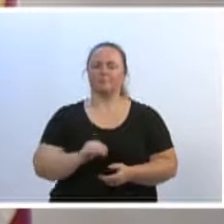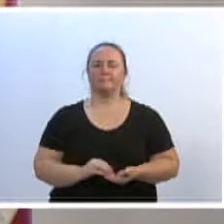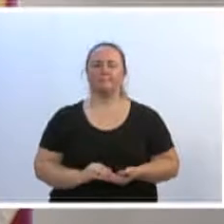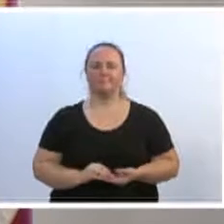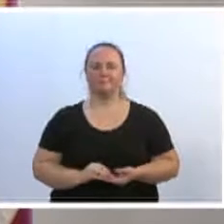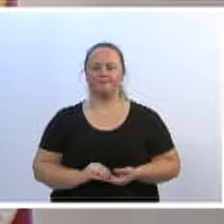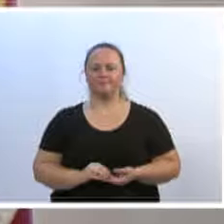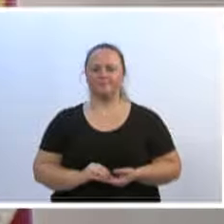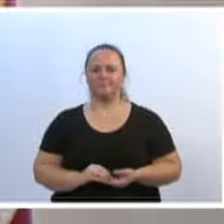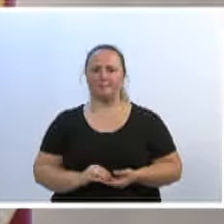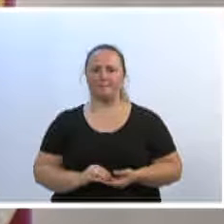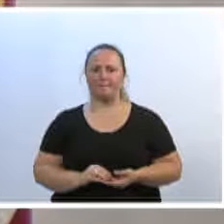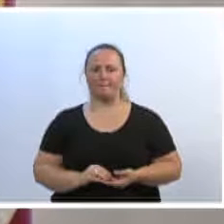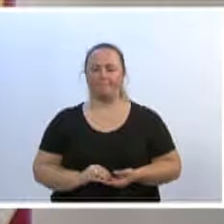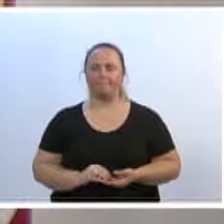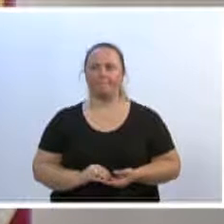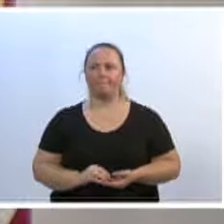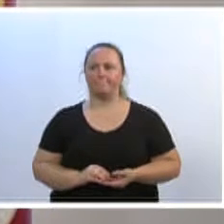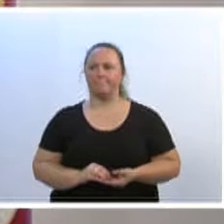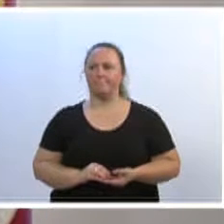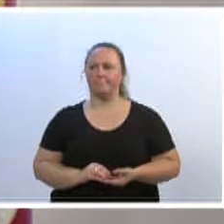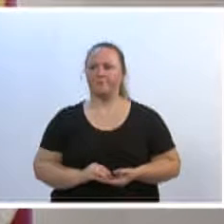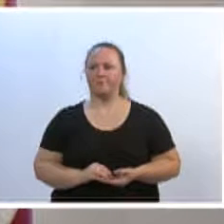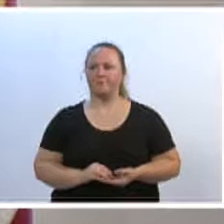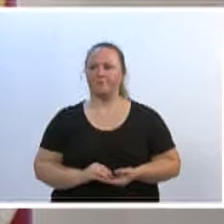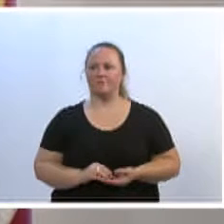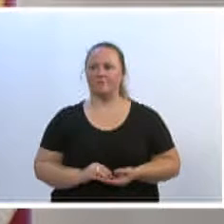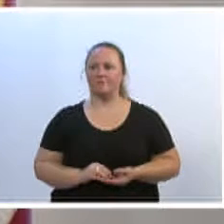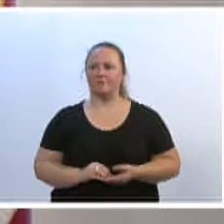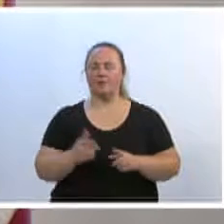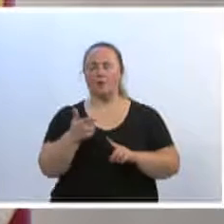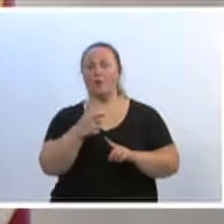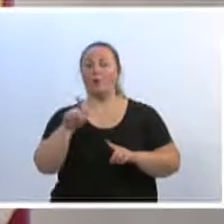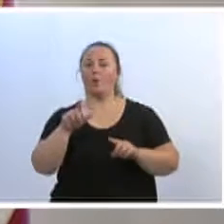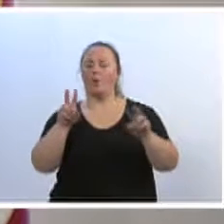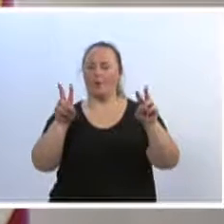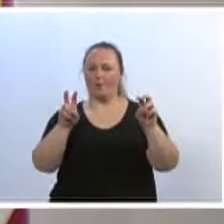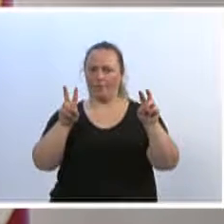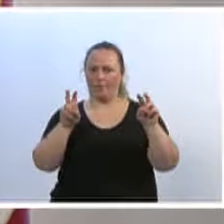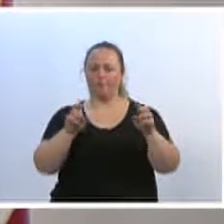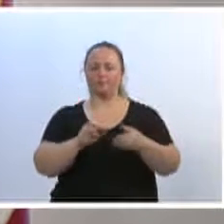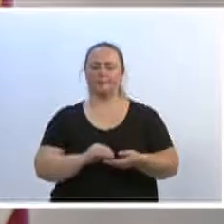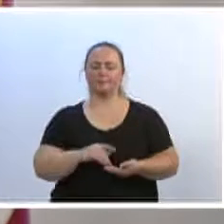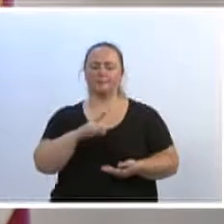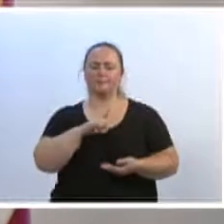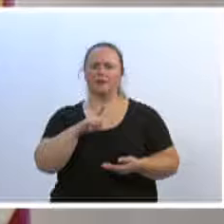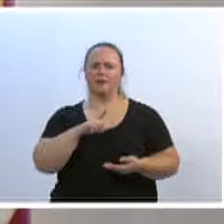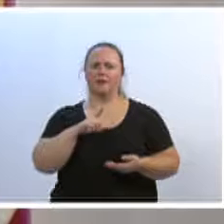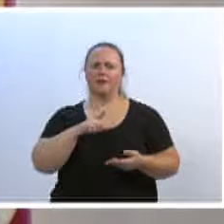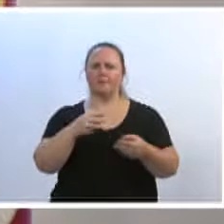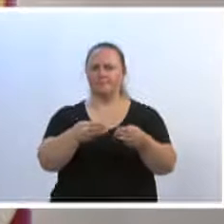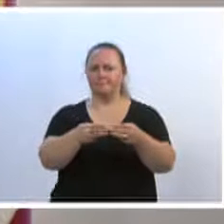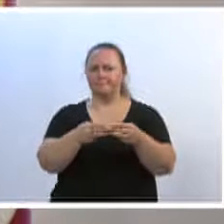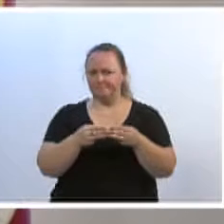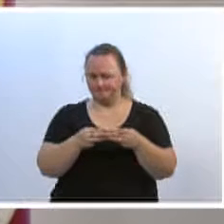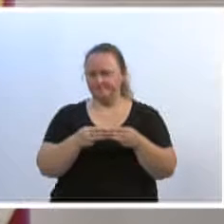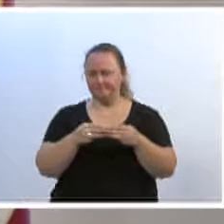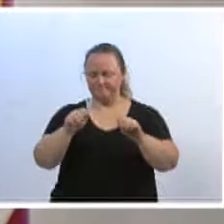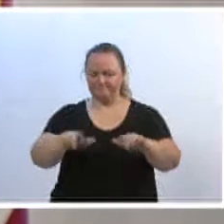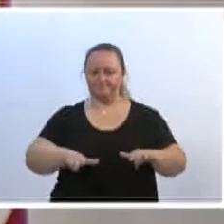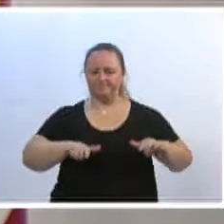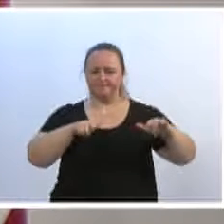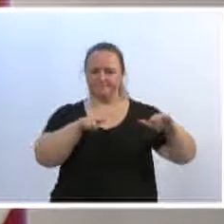Nós concedemos aqui uma... Vou passar a outro assunto agora. Concedemos uma moção, na verdade, é a Comenda